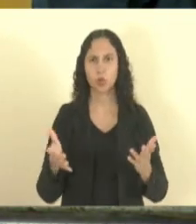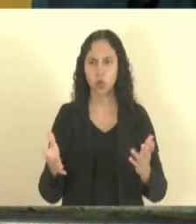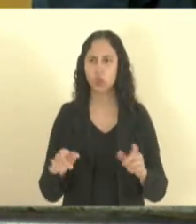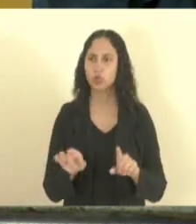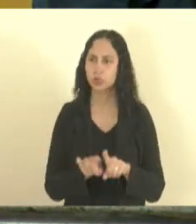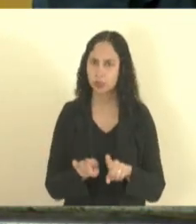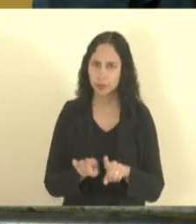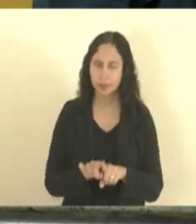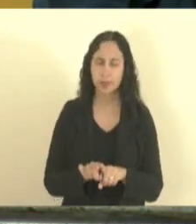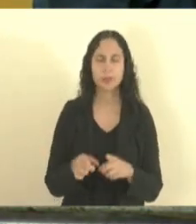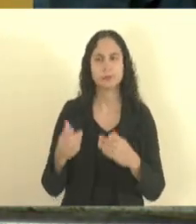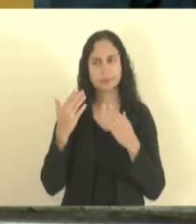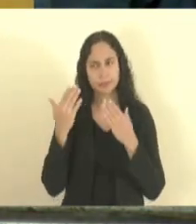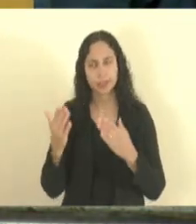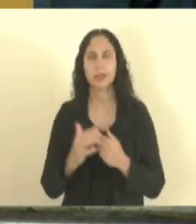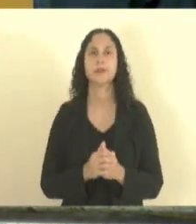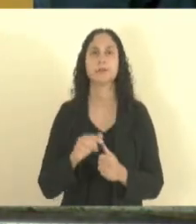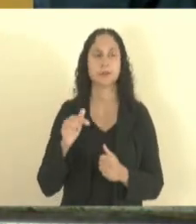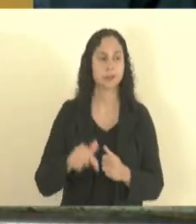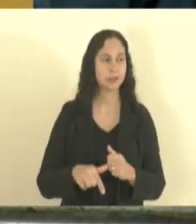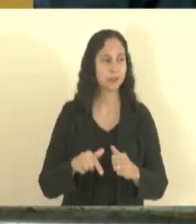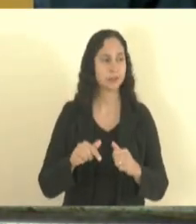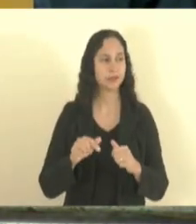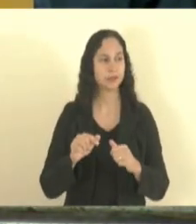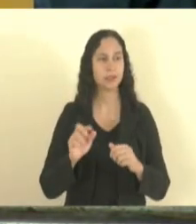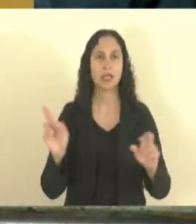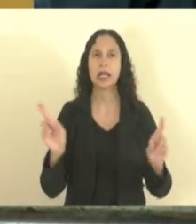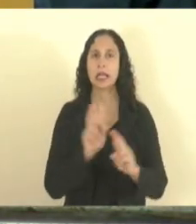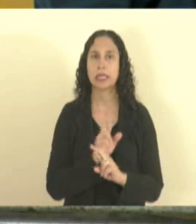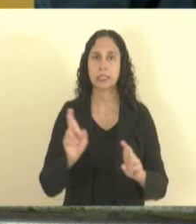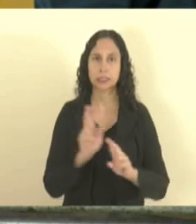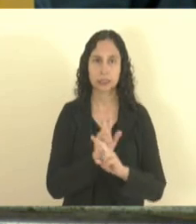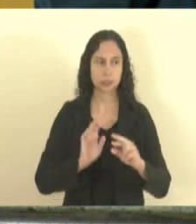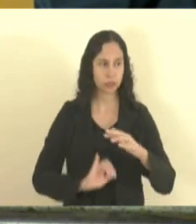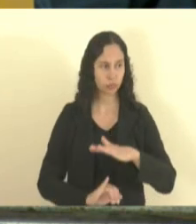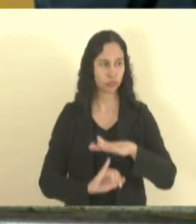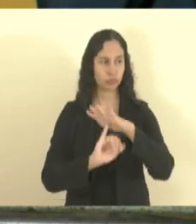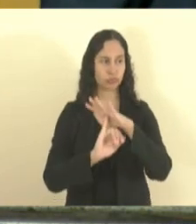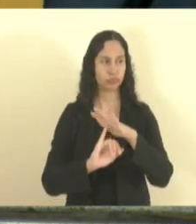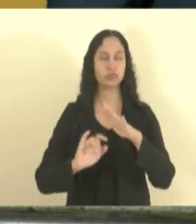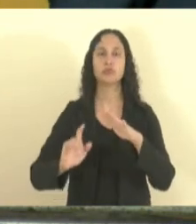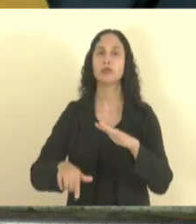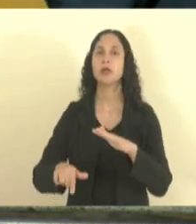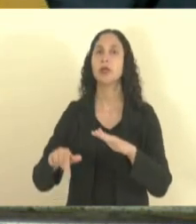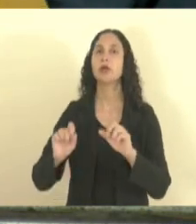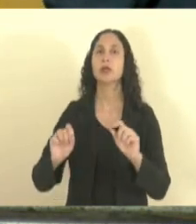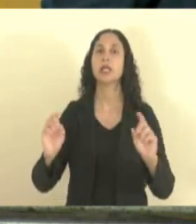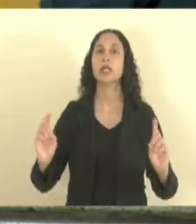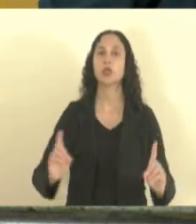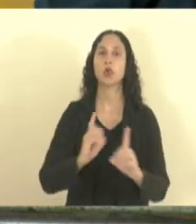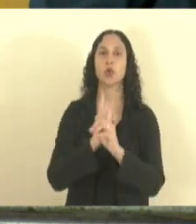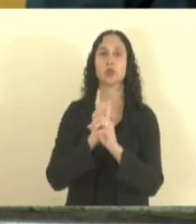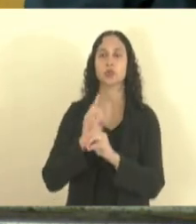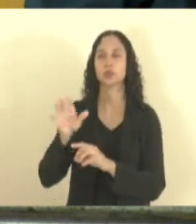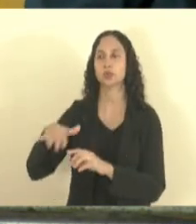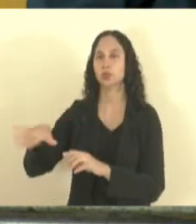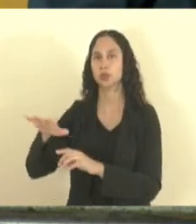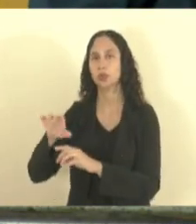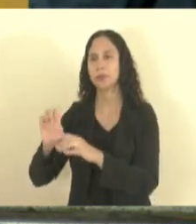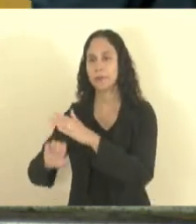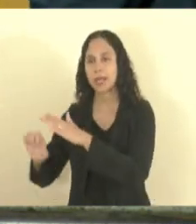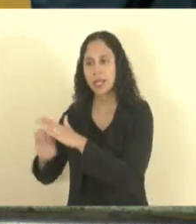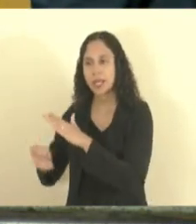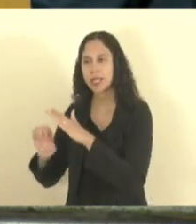a diretoria de relações judicionais existe para isso para fazer o encontro da sociedade civil com o parlamento muitas